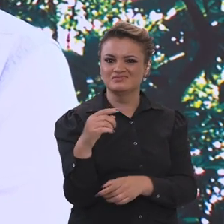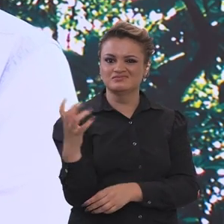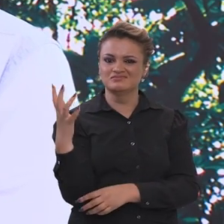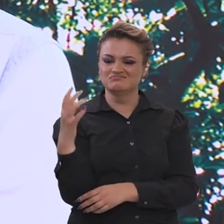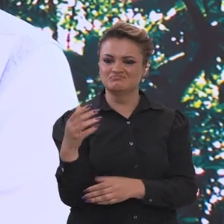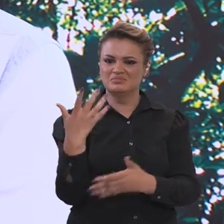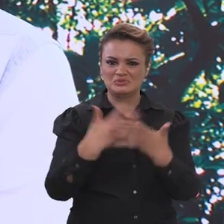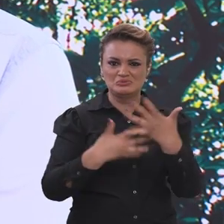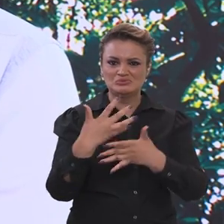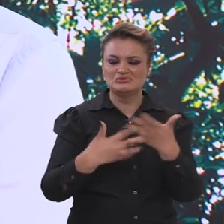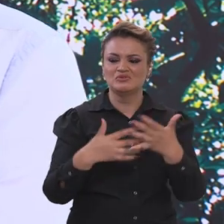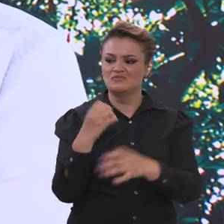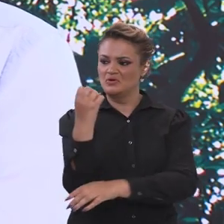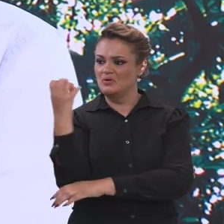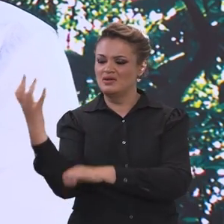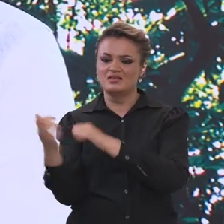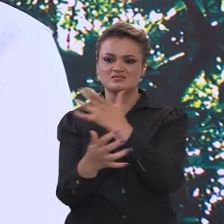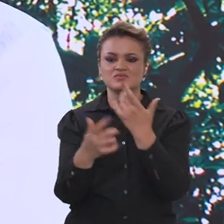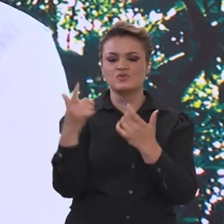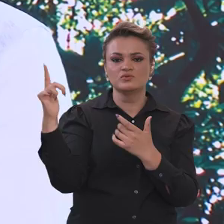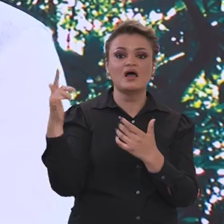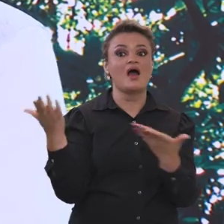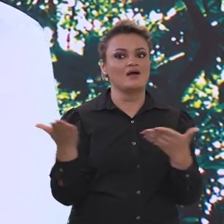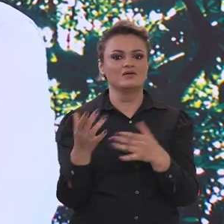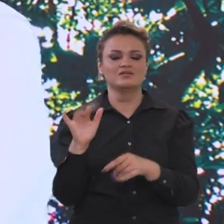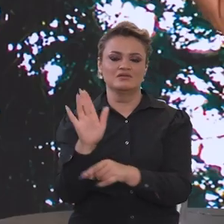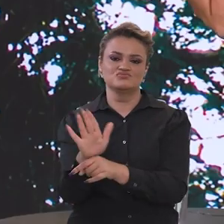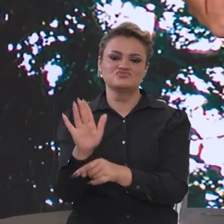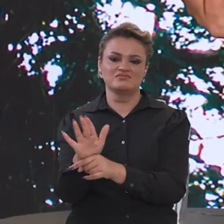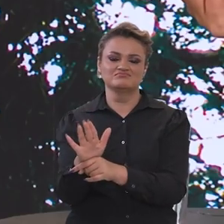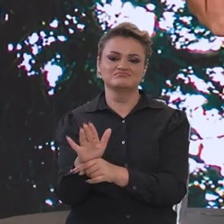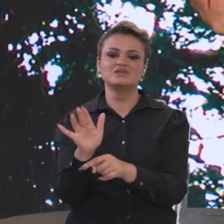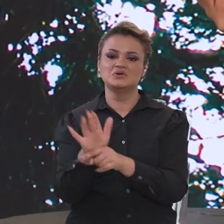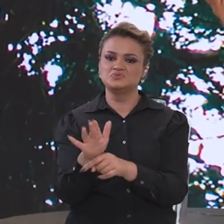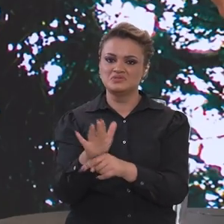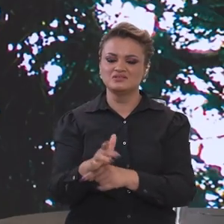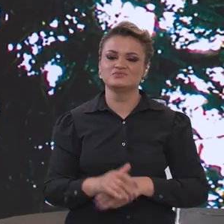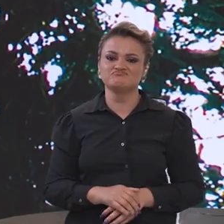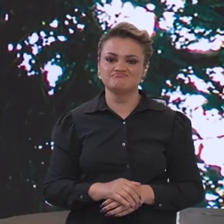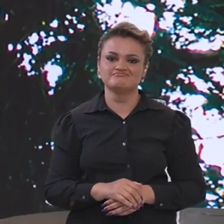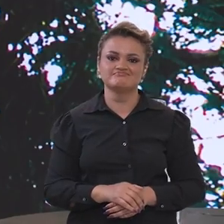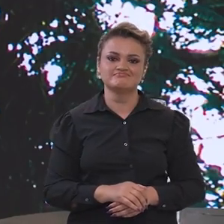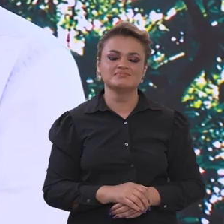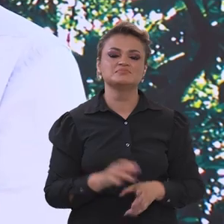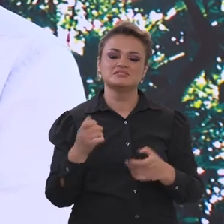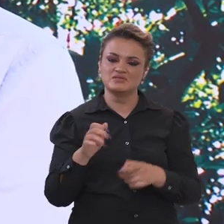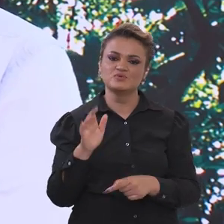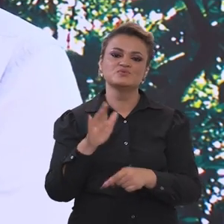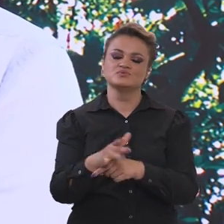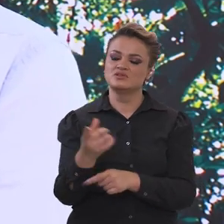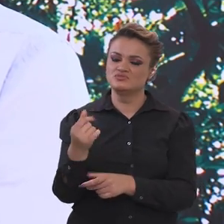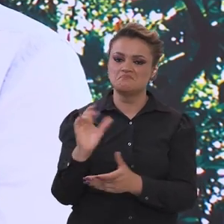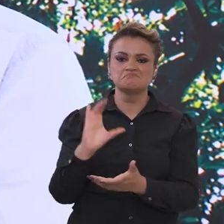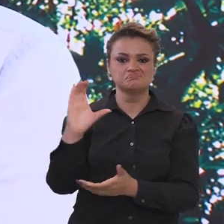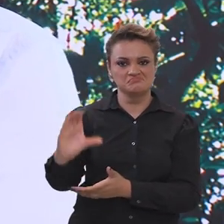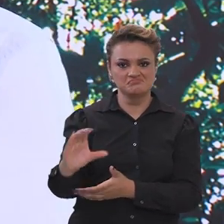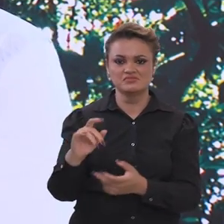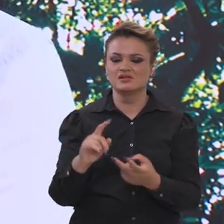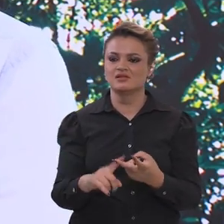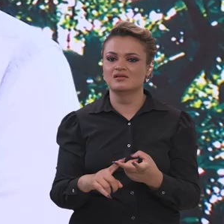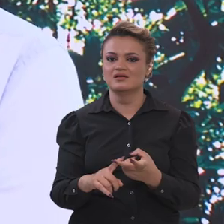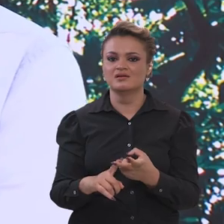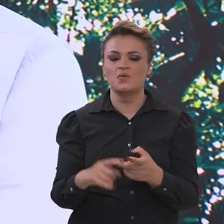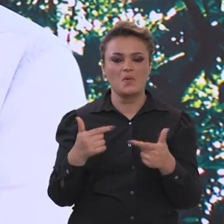no mundo, eles precisam agora contribuir para a gente manter isso. Então, tem que contribuir com recursos,